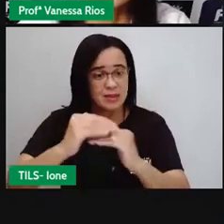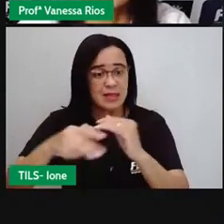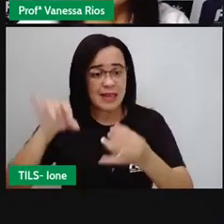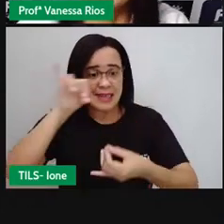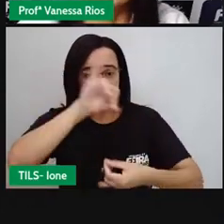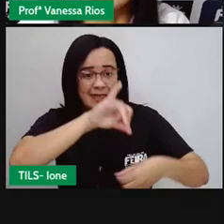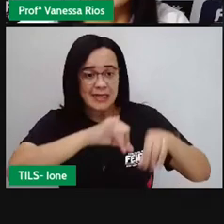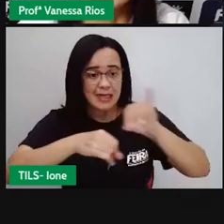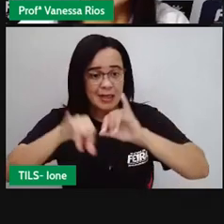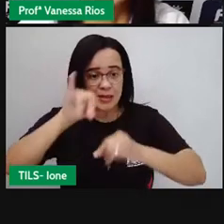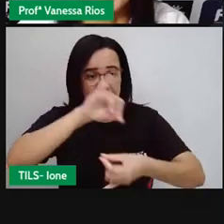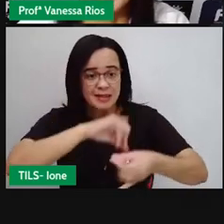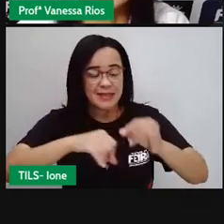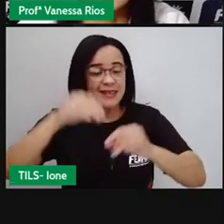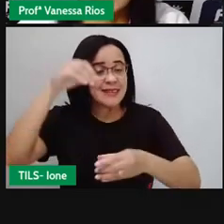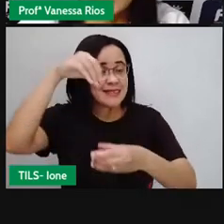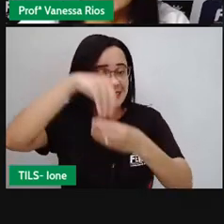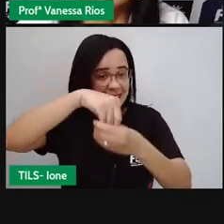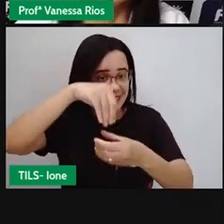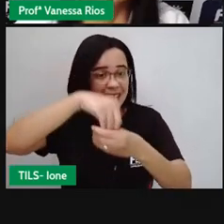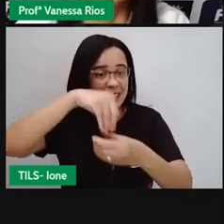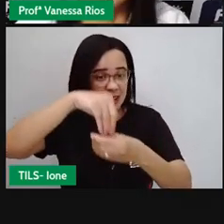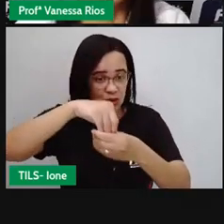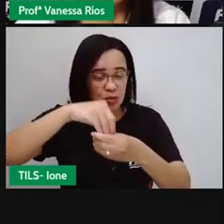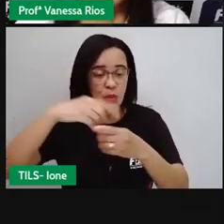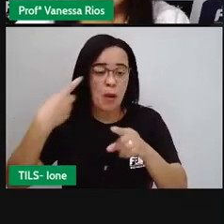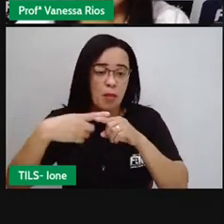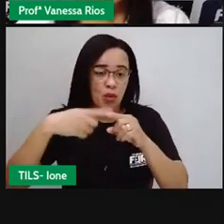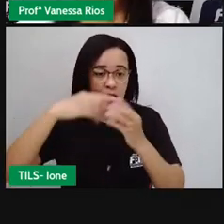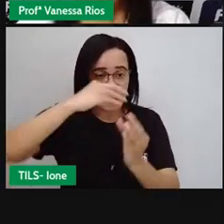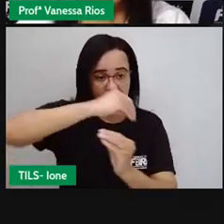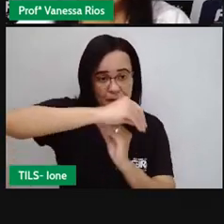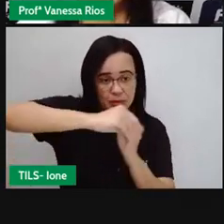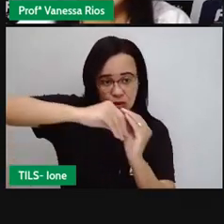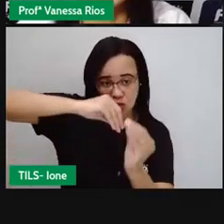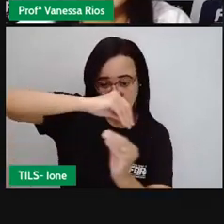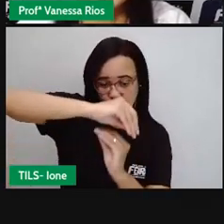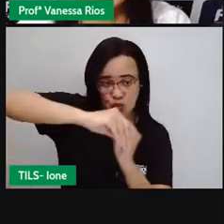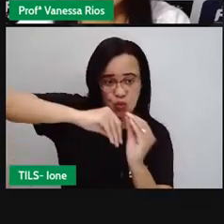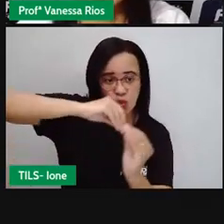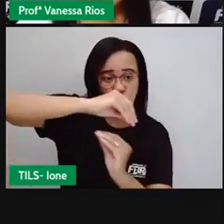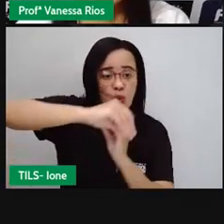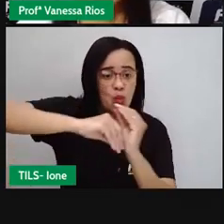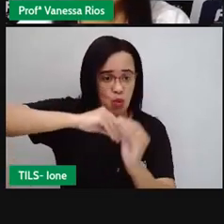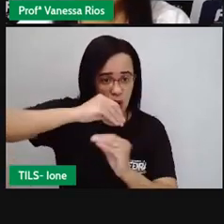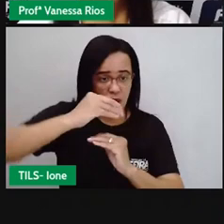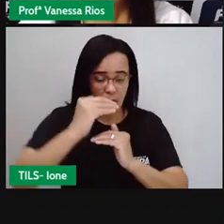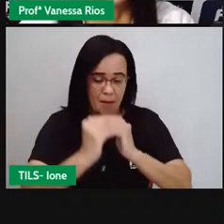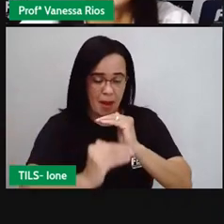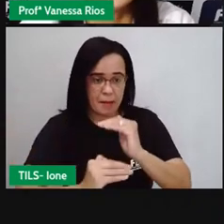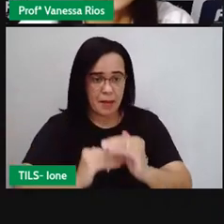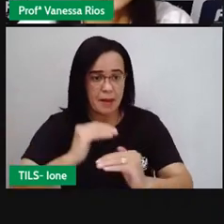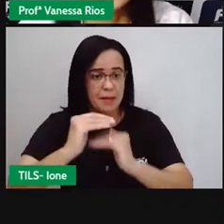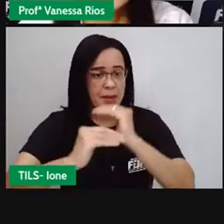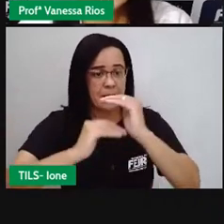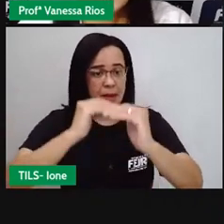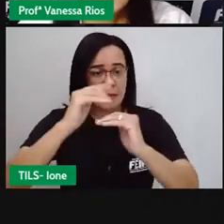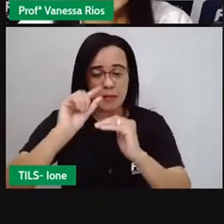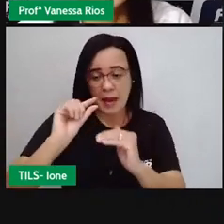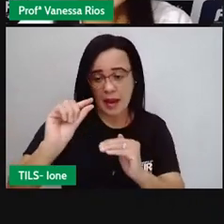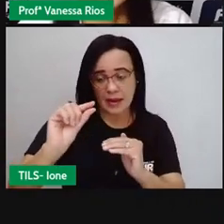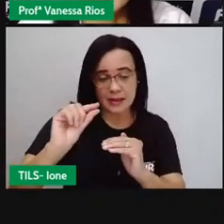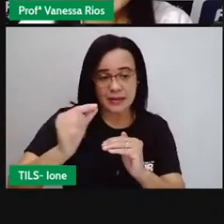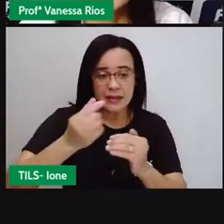Porque o estômago aí tem um líquido ácido que vai continuar esse processo de diminuir e